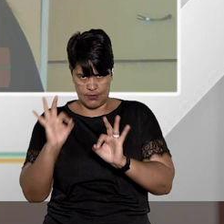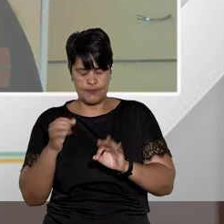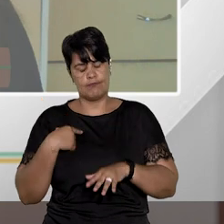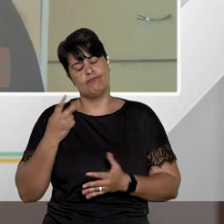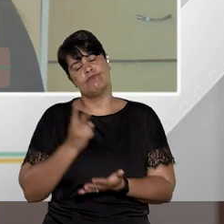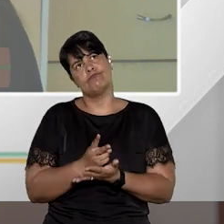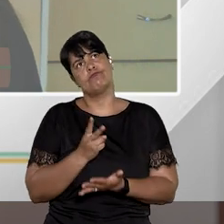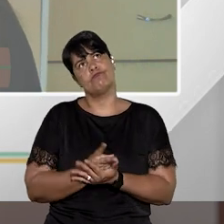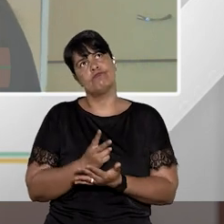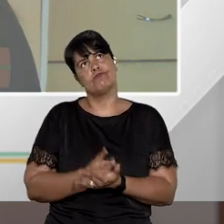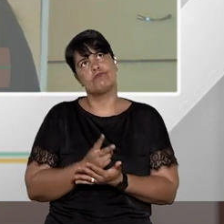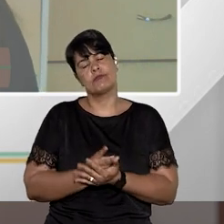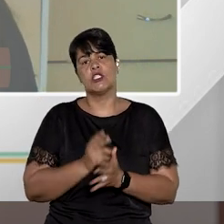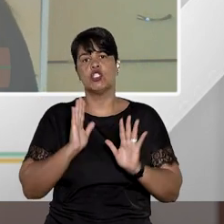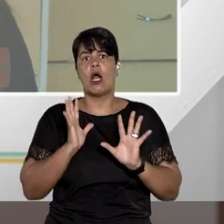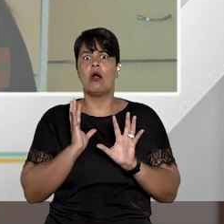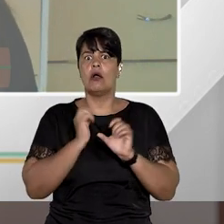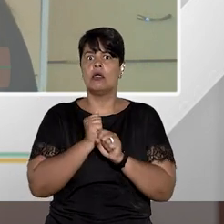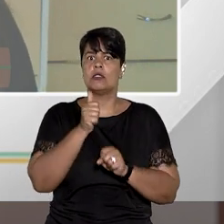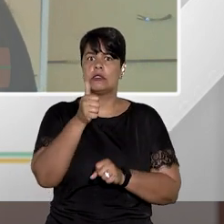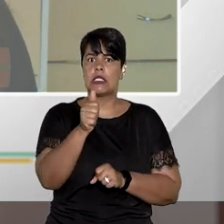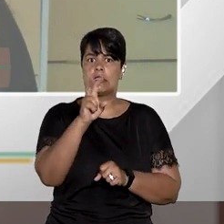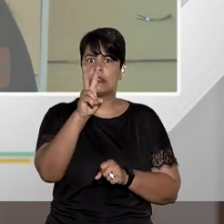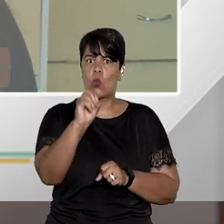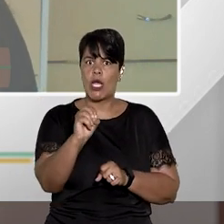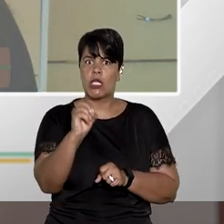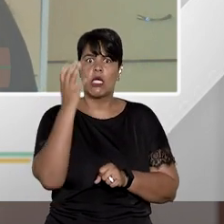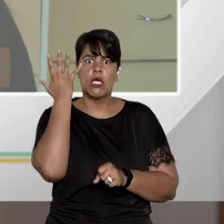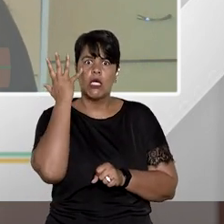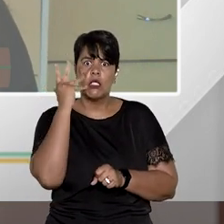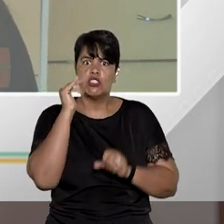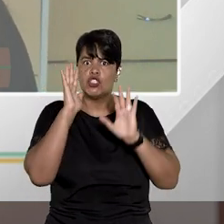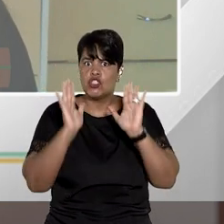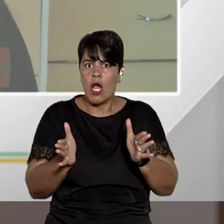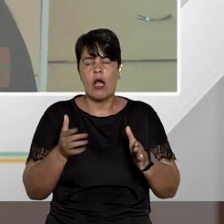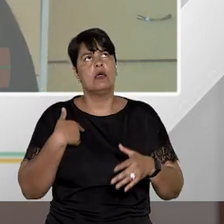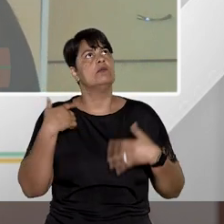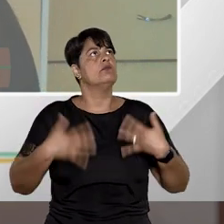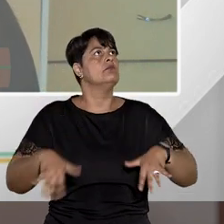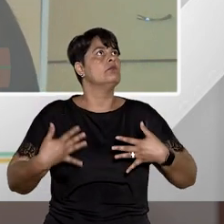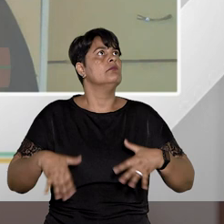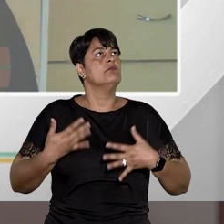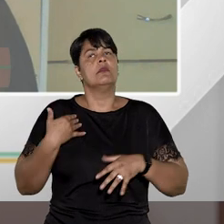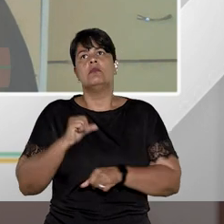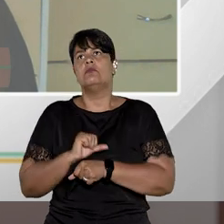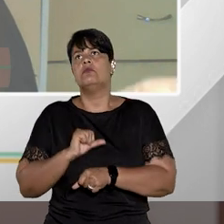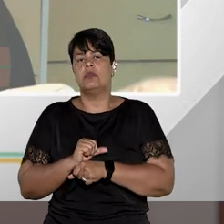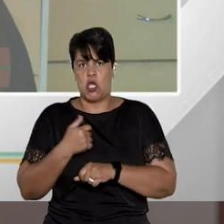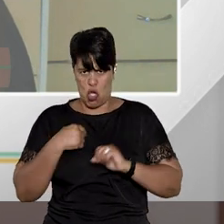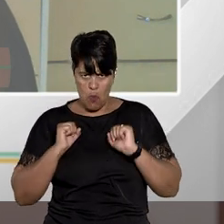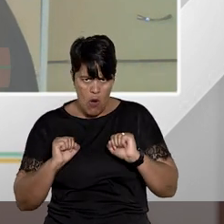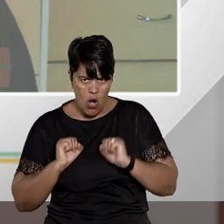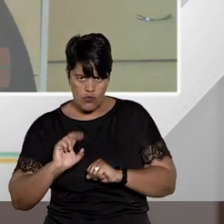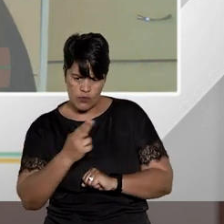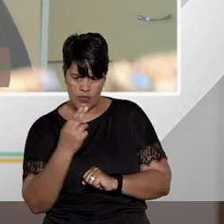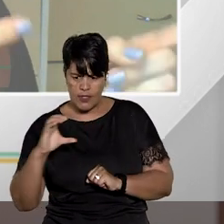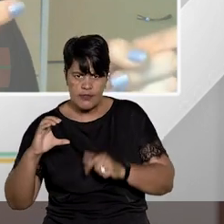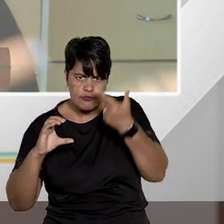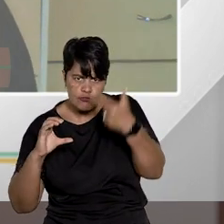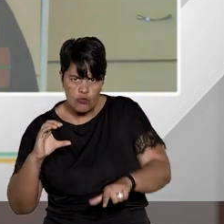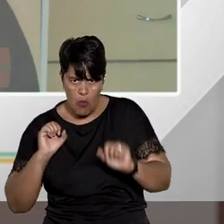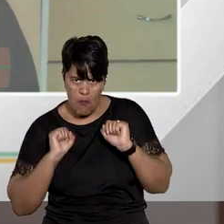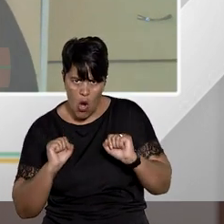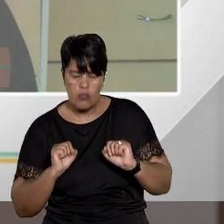150, nada mais foi feito. eu posso entrar com outro habeas corpus dizendo, olha, mais 50 dias passaram, o processo está